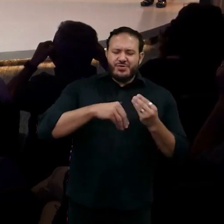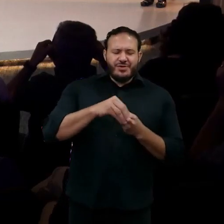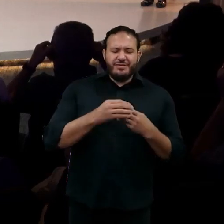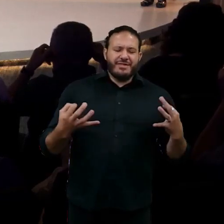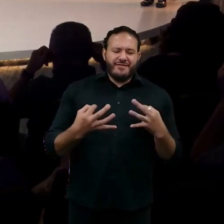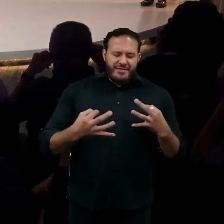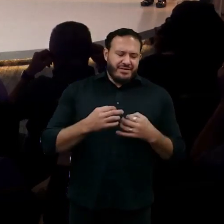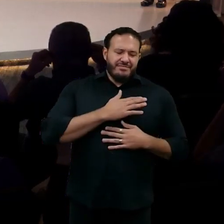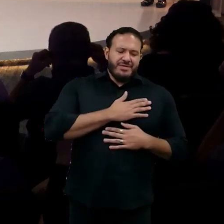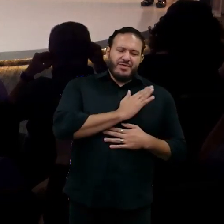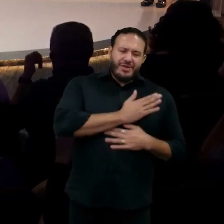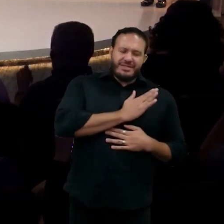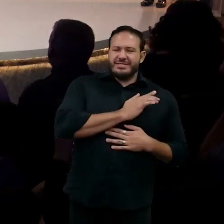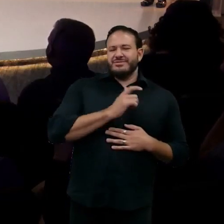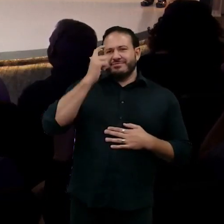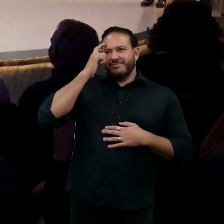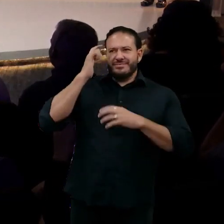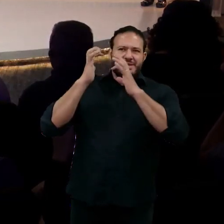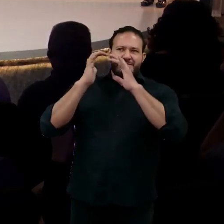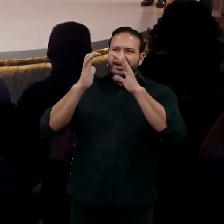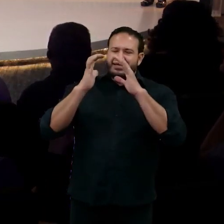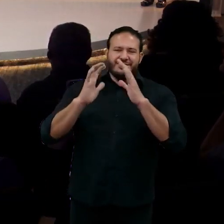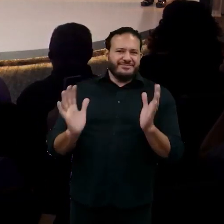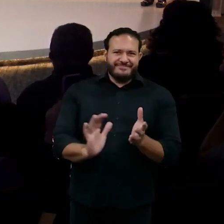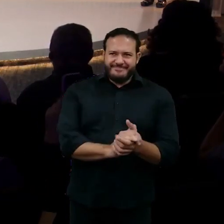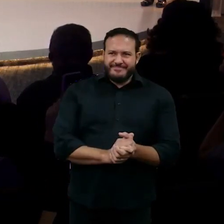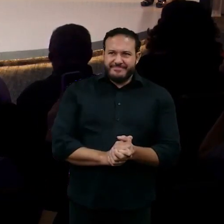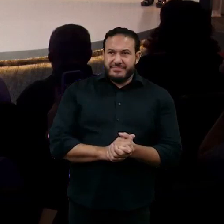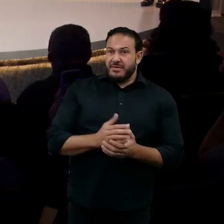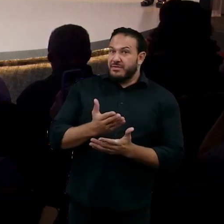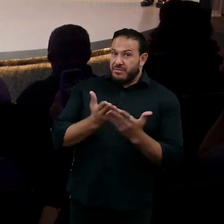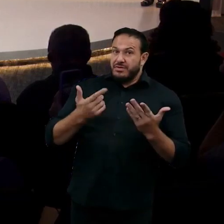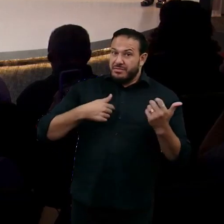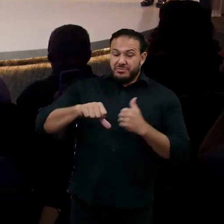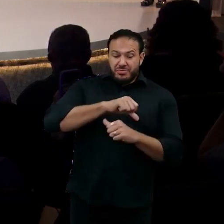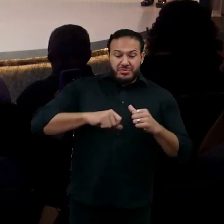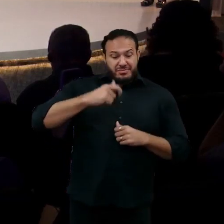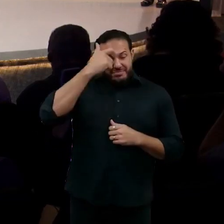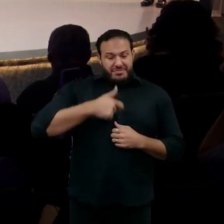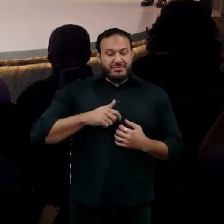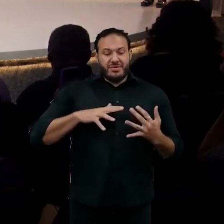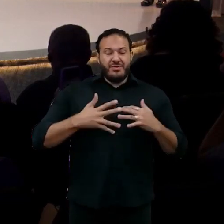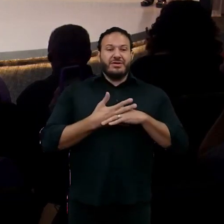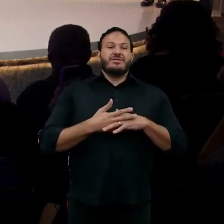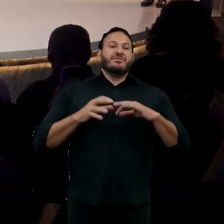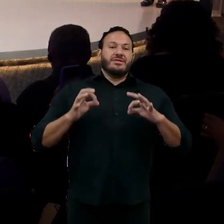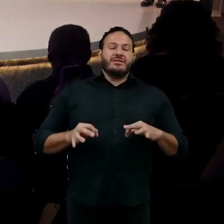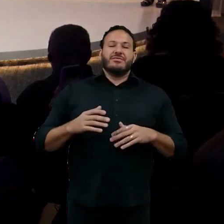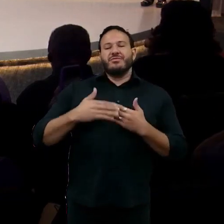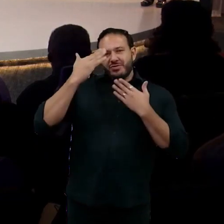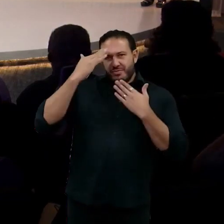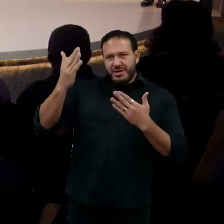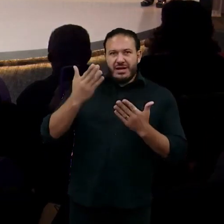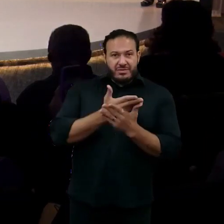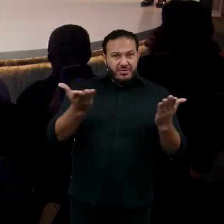ser melhor. Vocês precisam me tornar um cidadão honorário. Então, muito obrigado por estarem aqui.